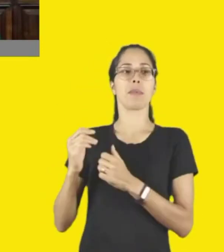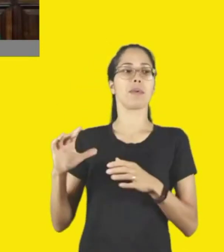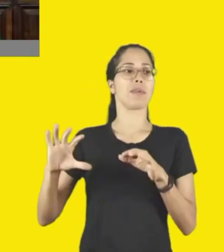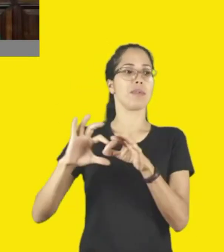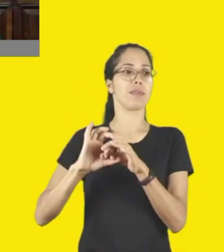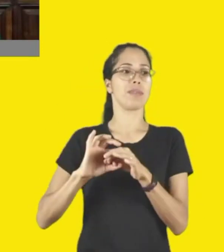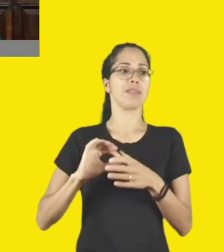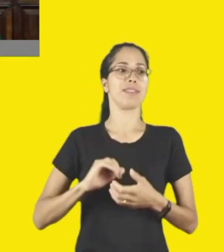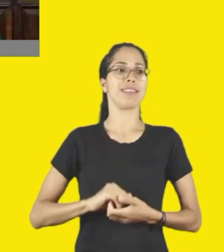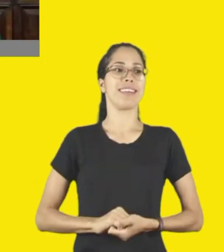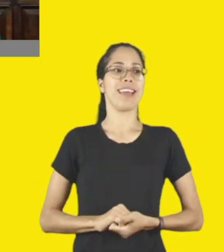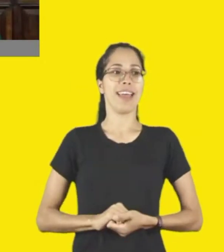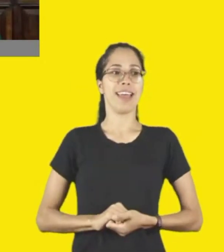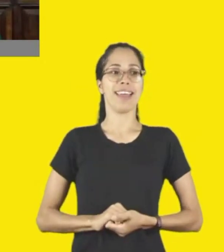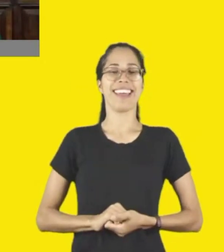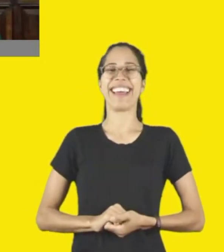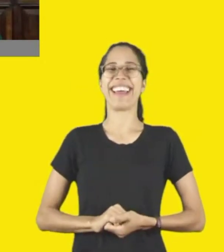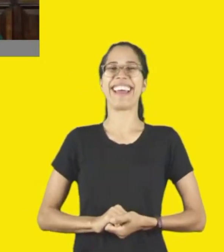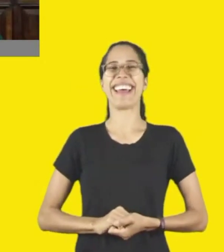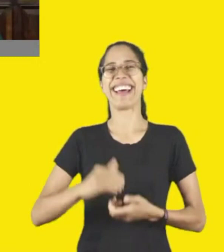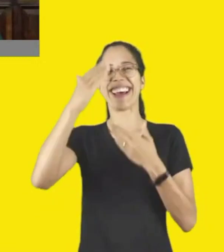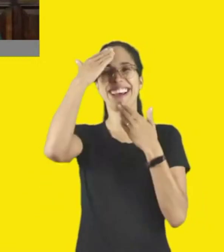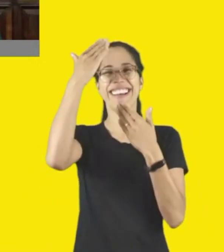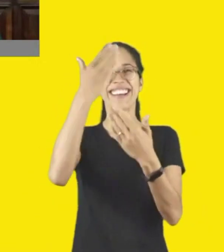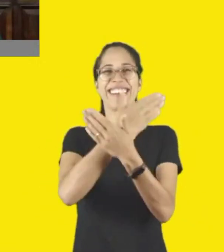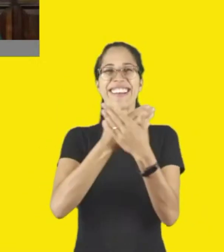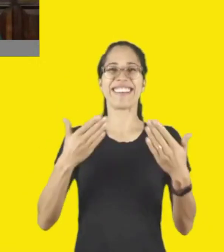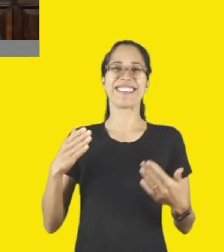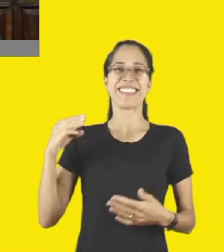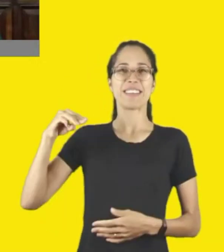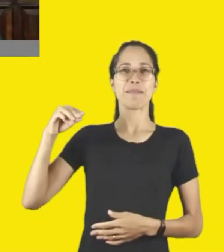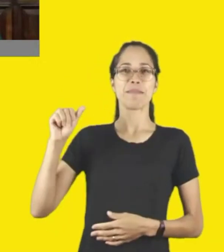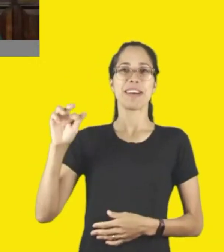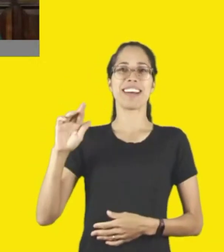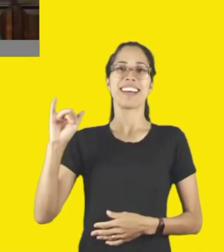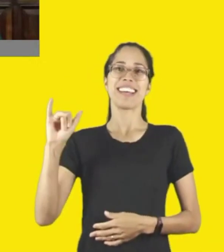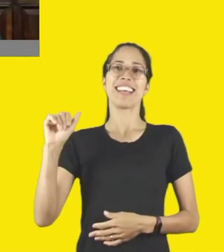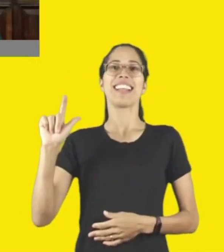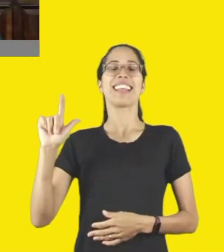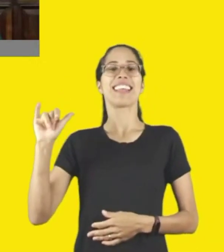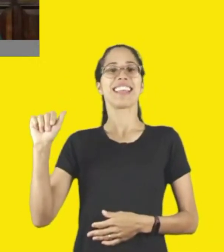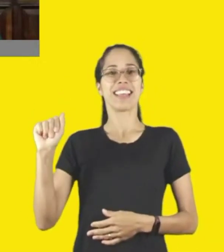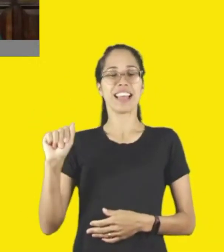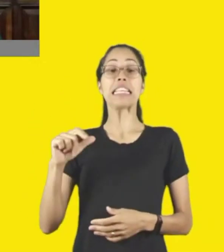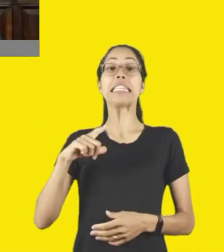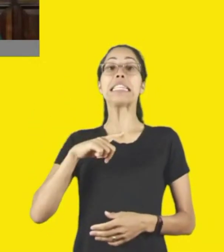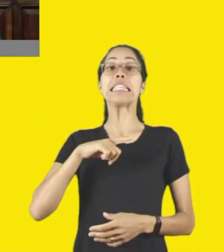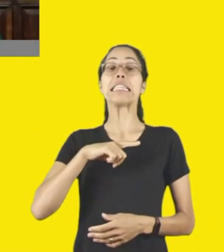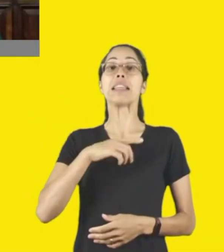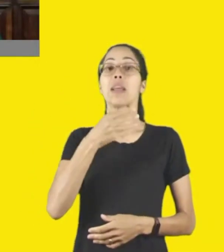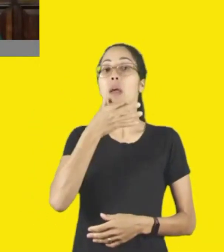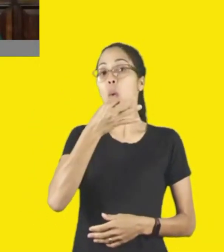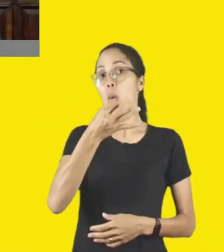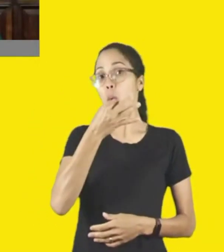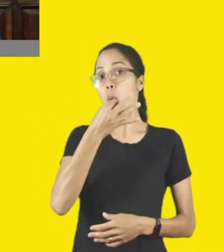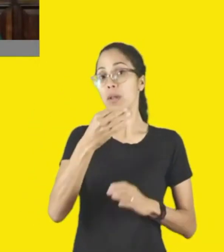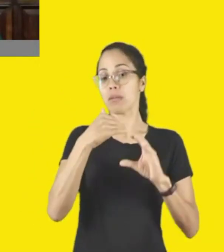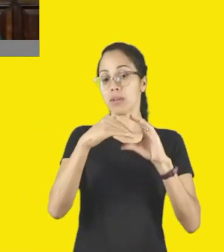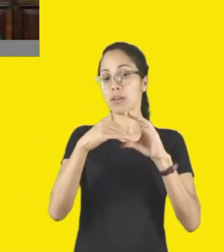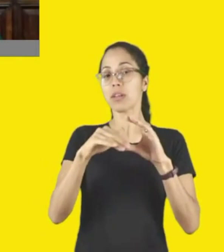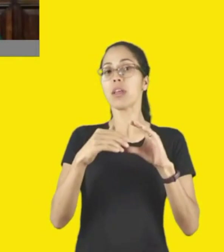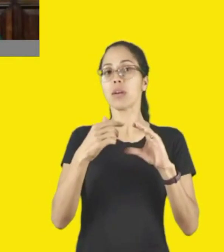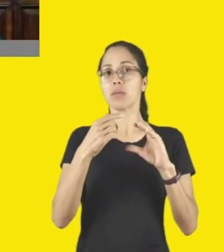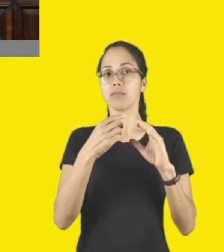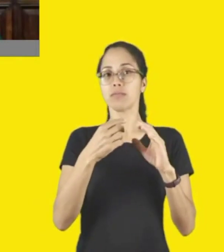Muito obrigado, Marília, parece que chegou um comentário aqui no chat que eu gostaria de ler, um comentário